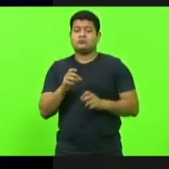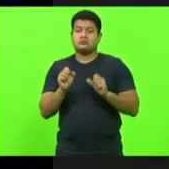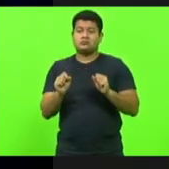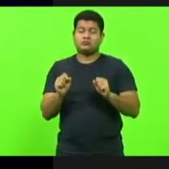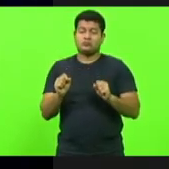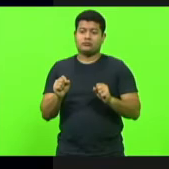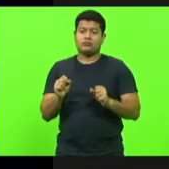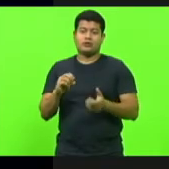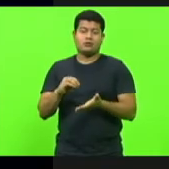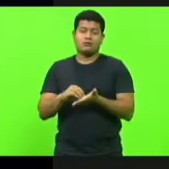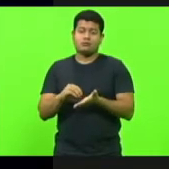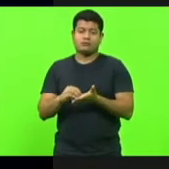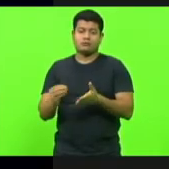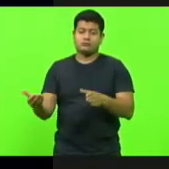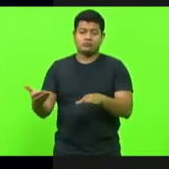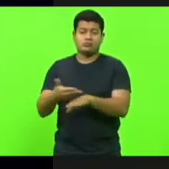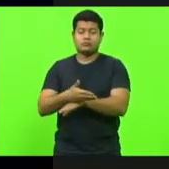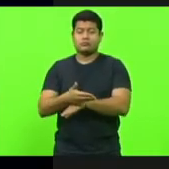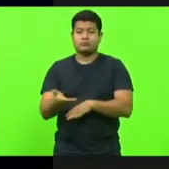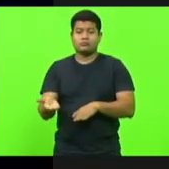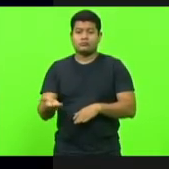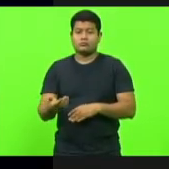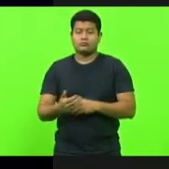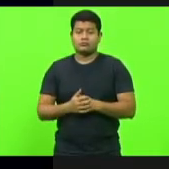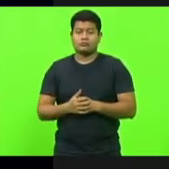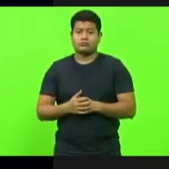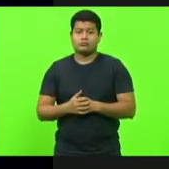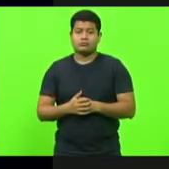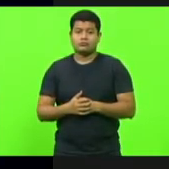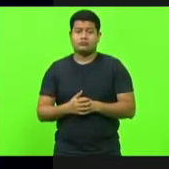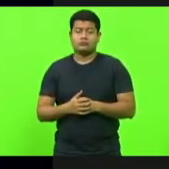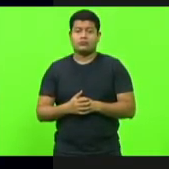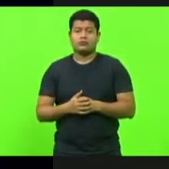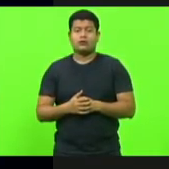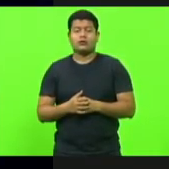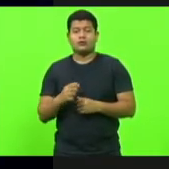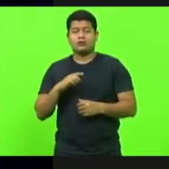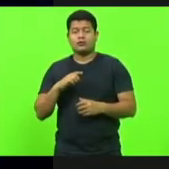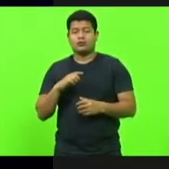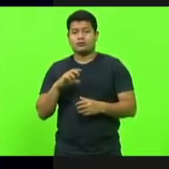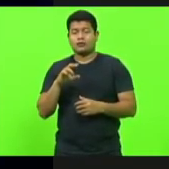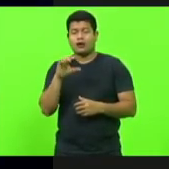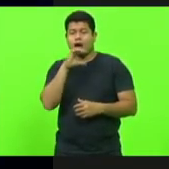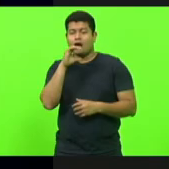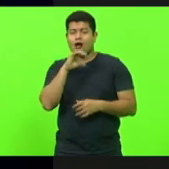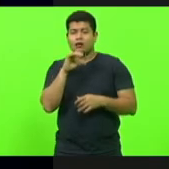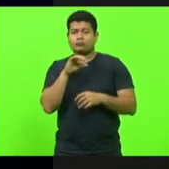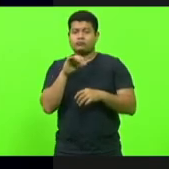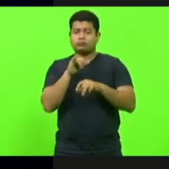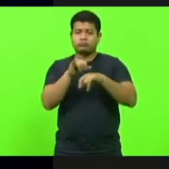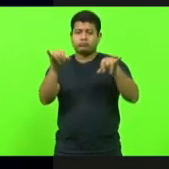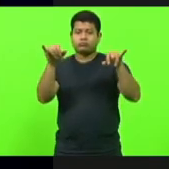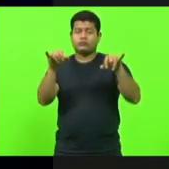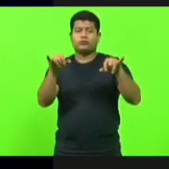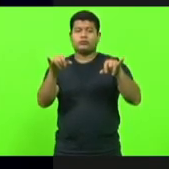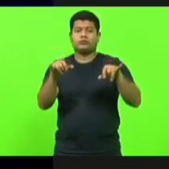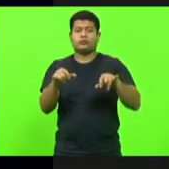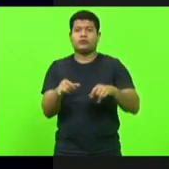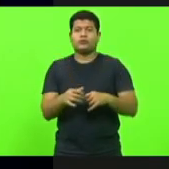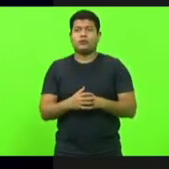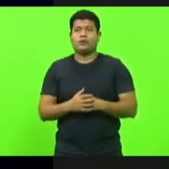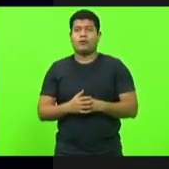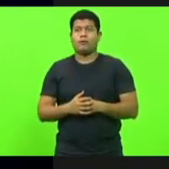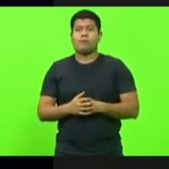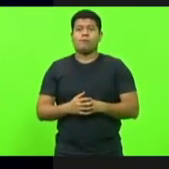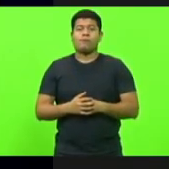Kowalckini não esteja presente. Eu vou usar alguns minutos só. Vou usar para